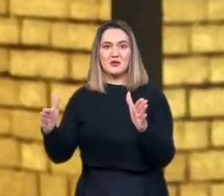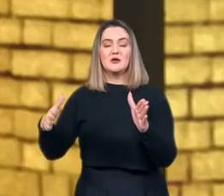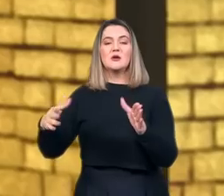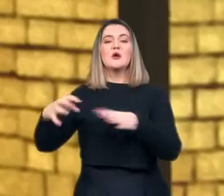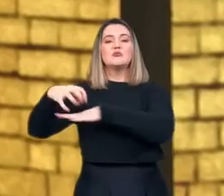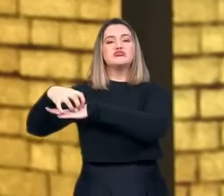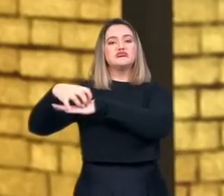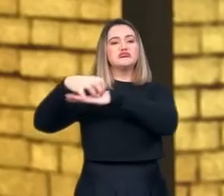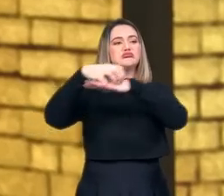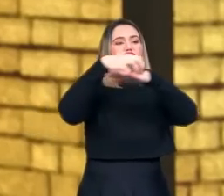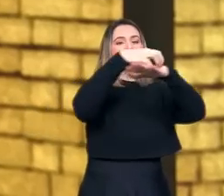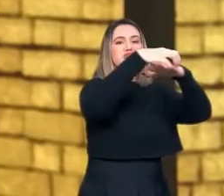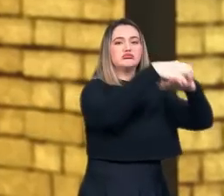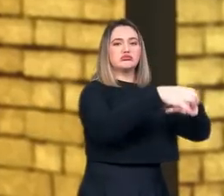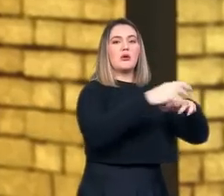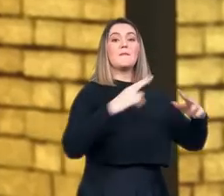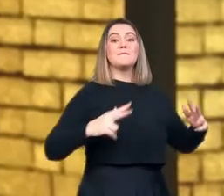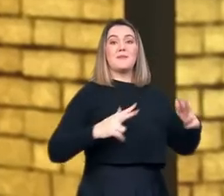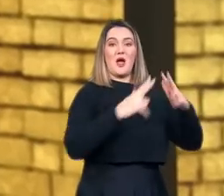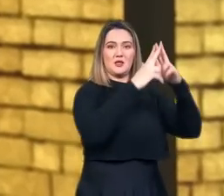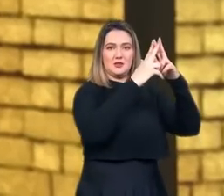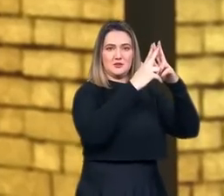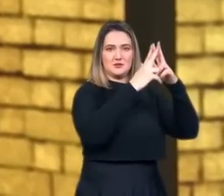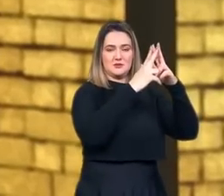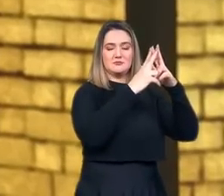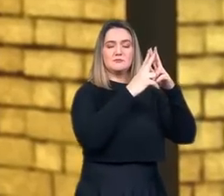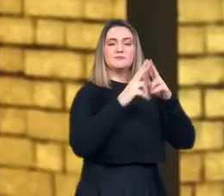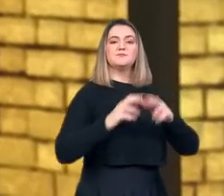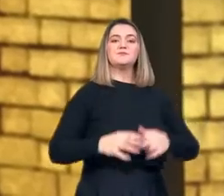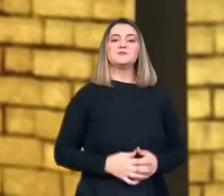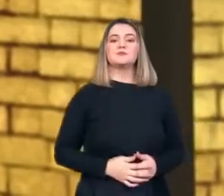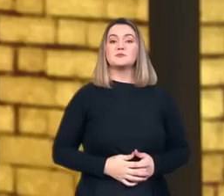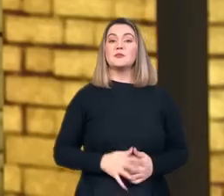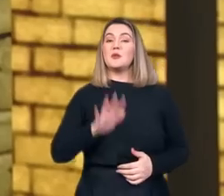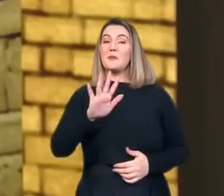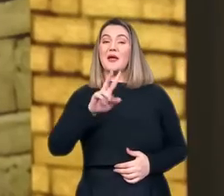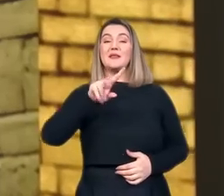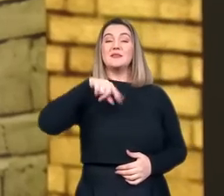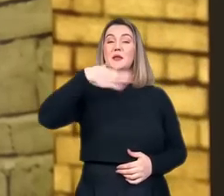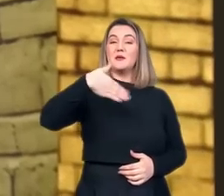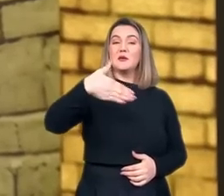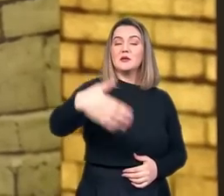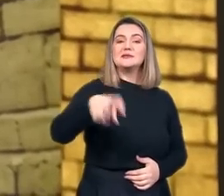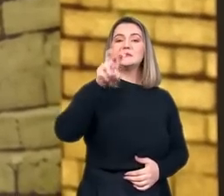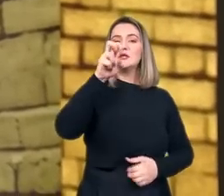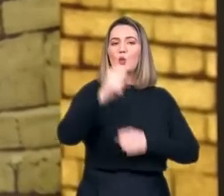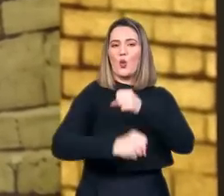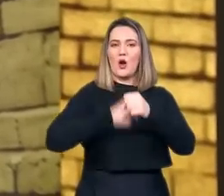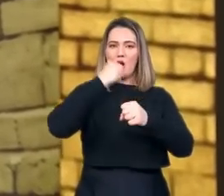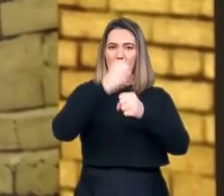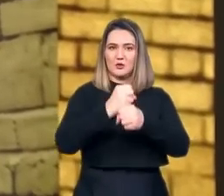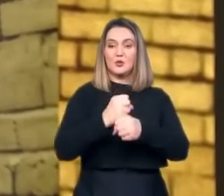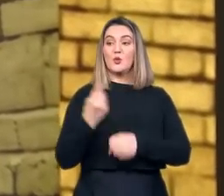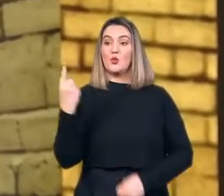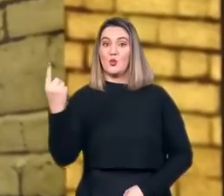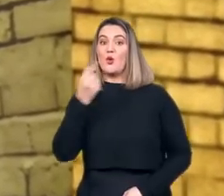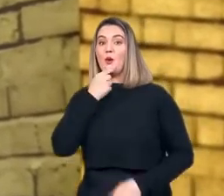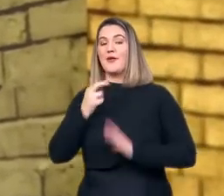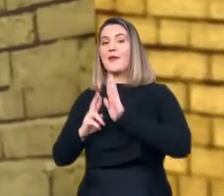inclusive todo o arquivo do santo ofício. Porém, cinco anos depois, um representante do Papa, chamado